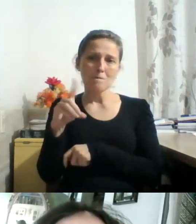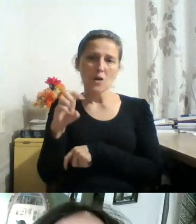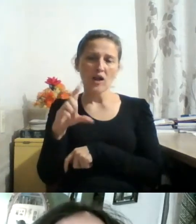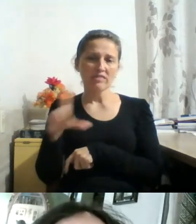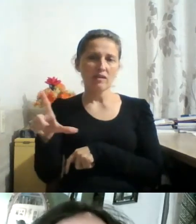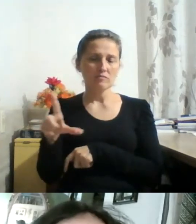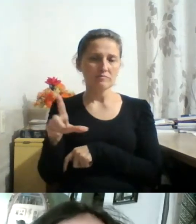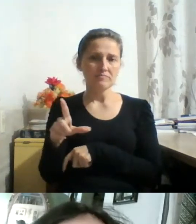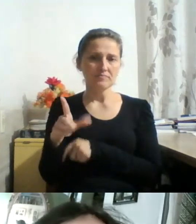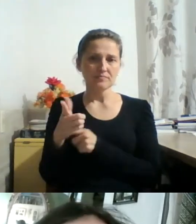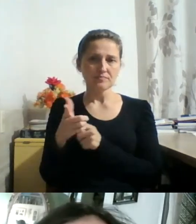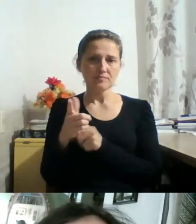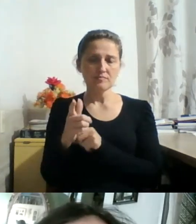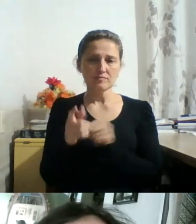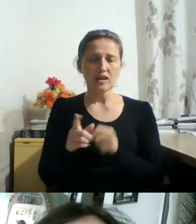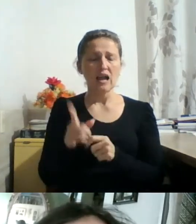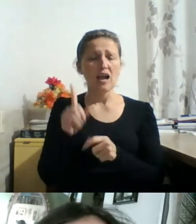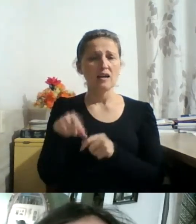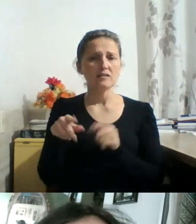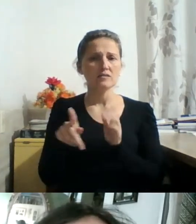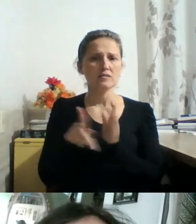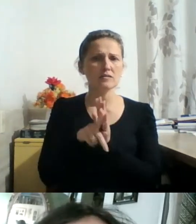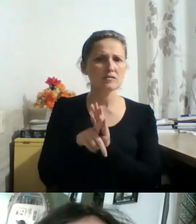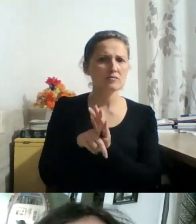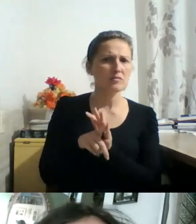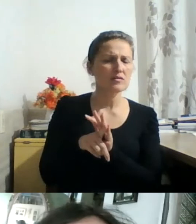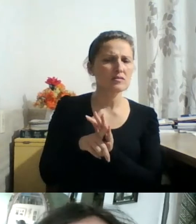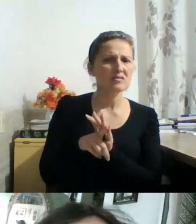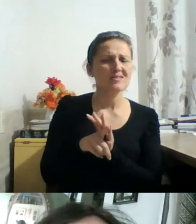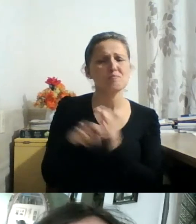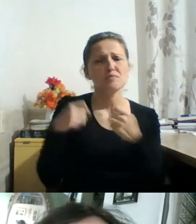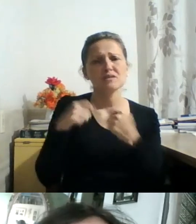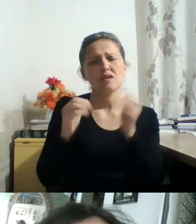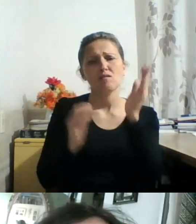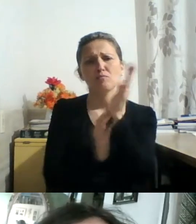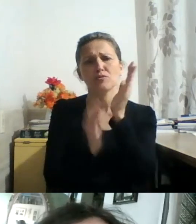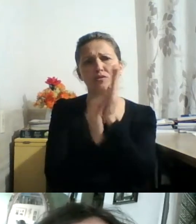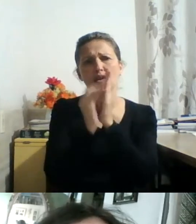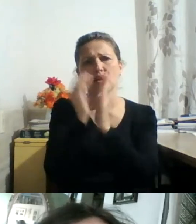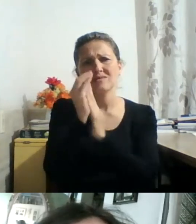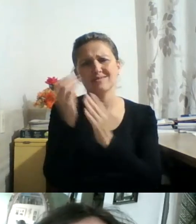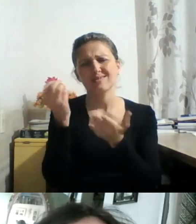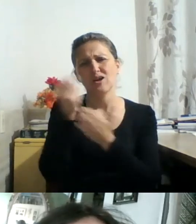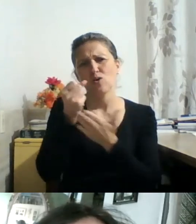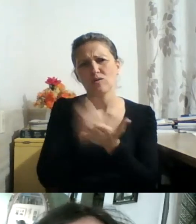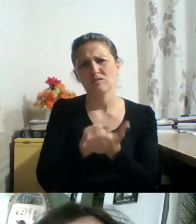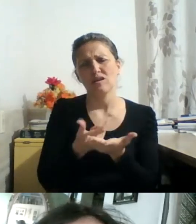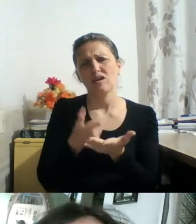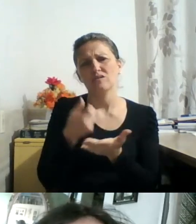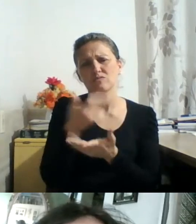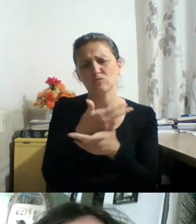com, evidentemente, as poses burocráticas e conhecidas